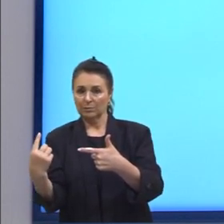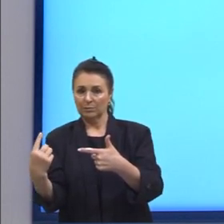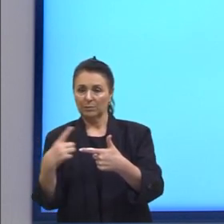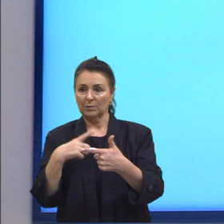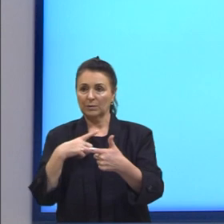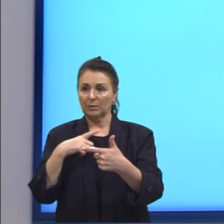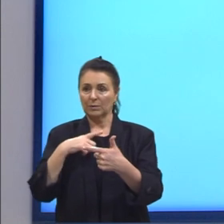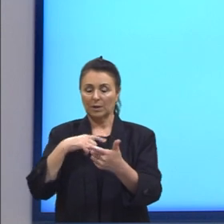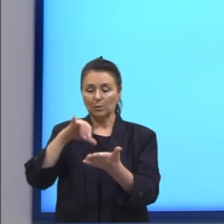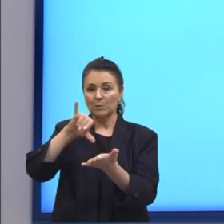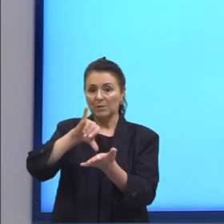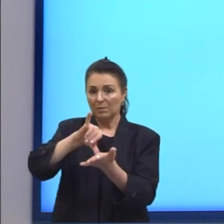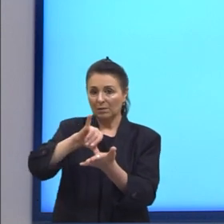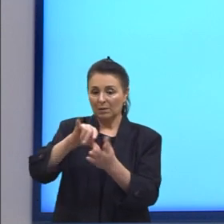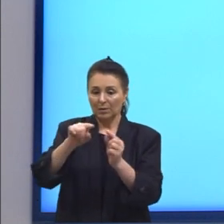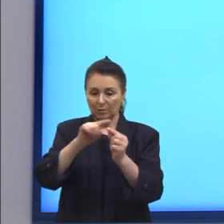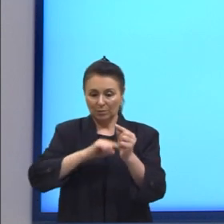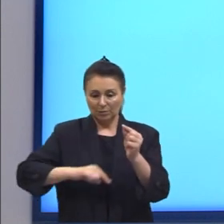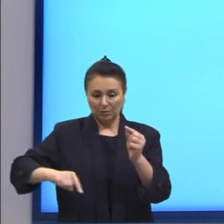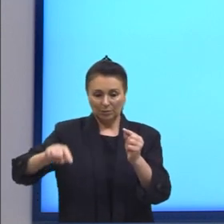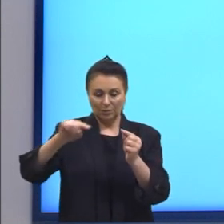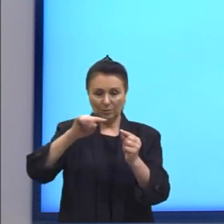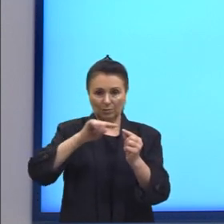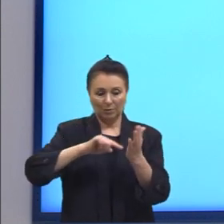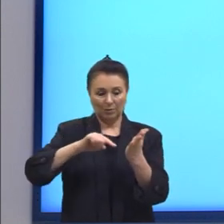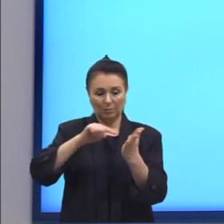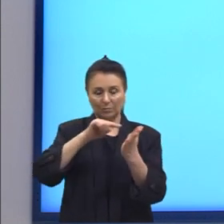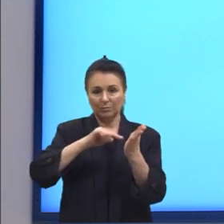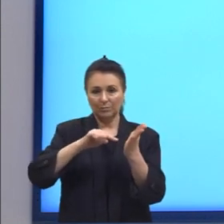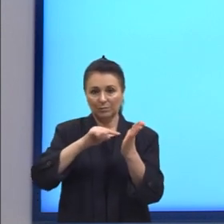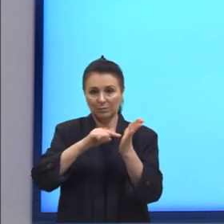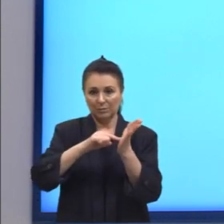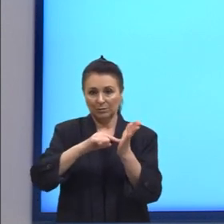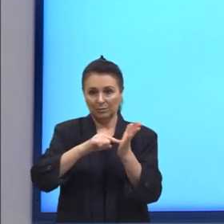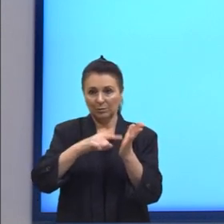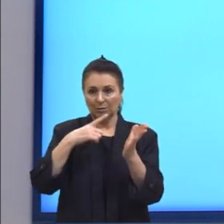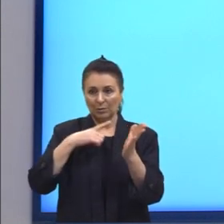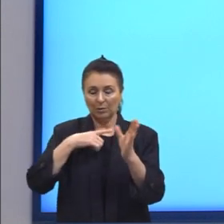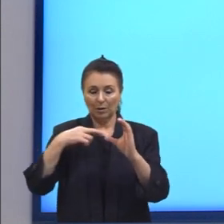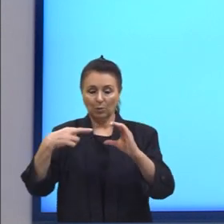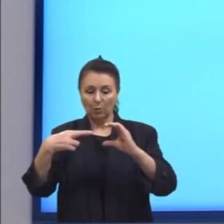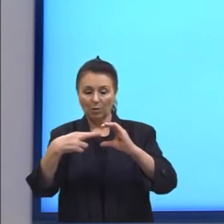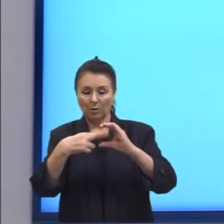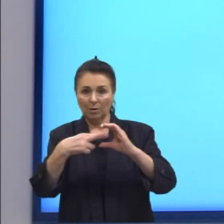origem da nossa circunferência. E aqui, marcado o raio.